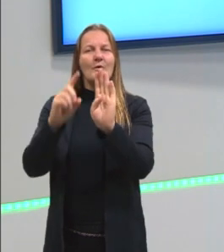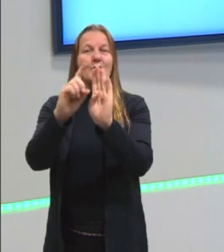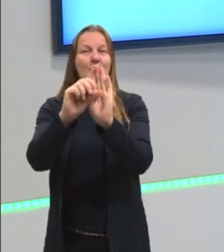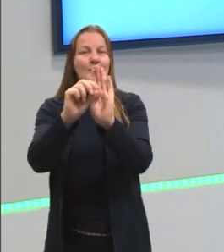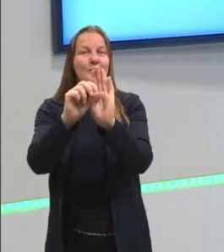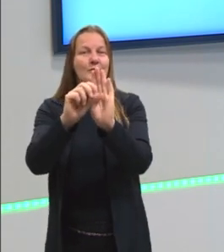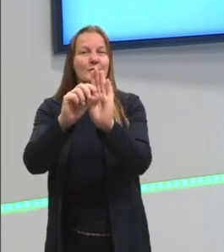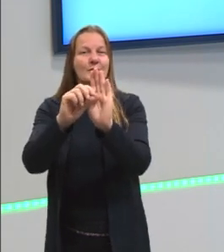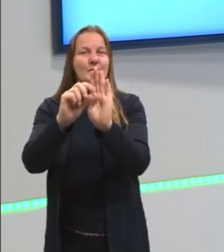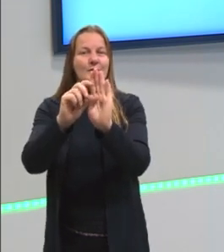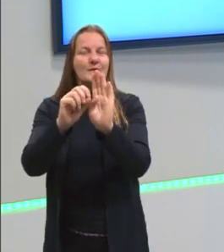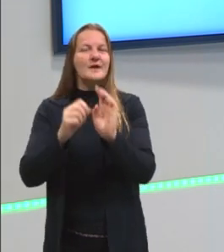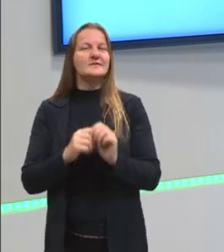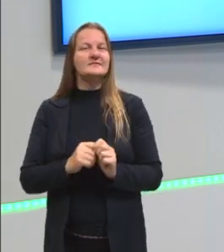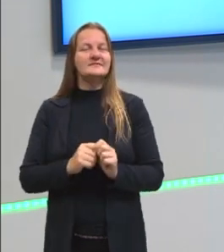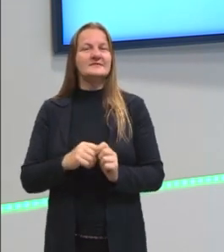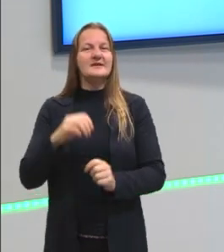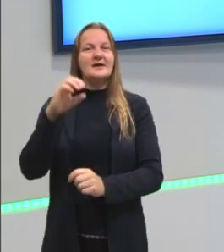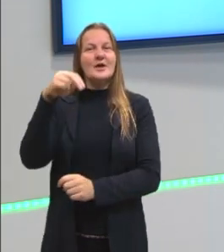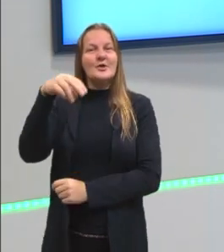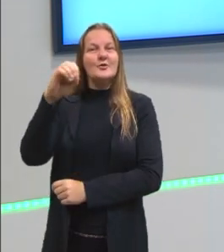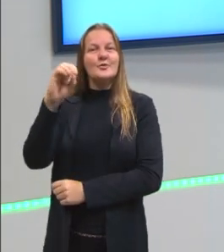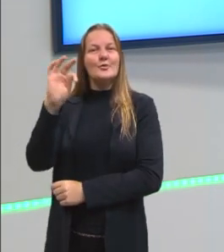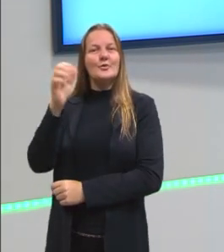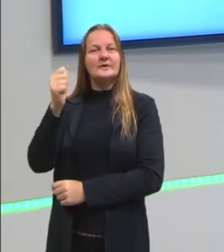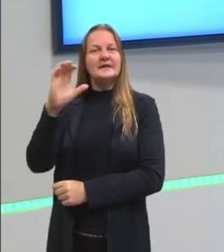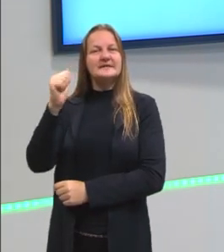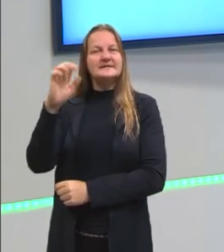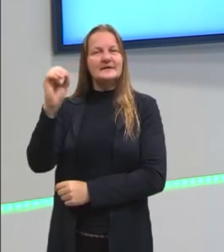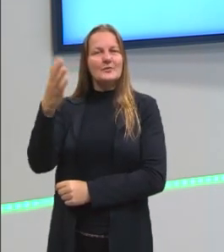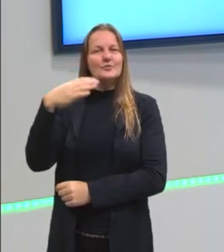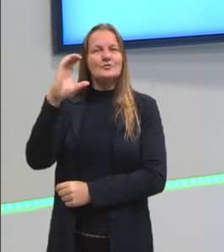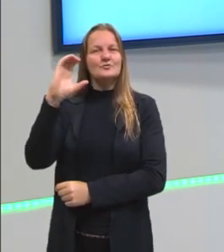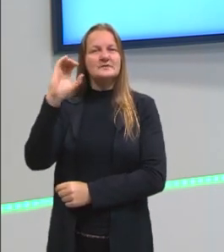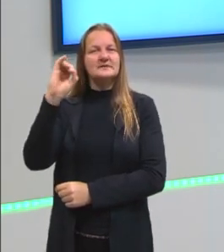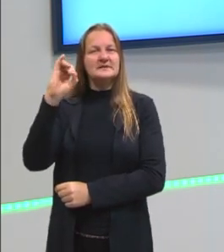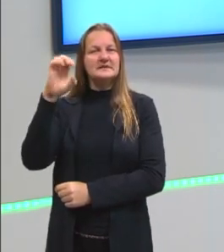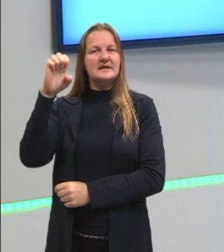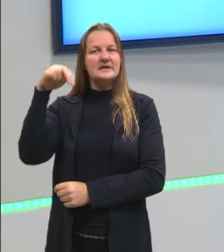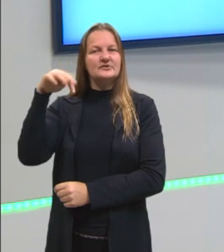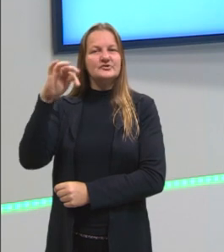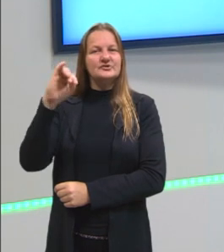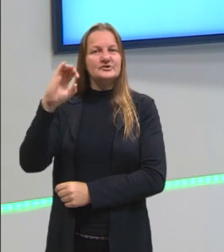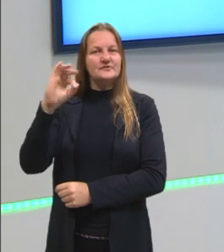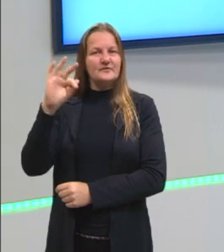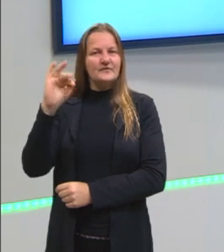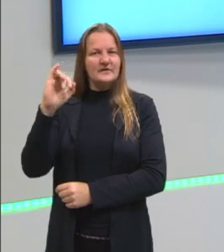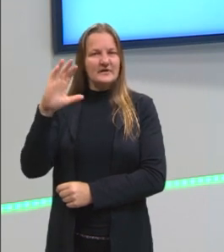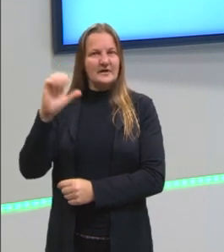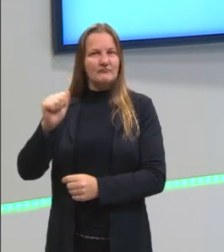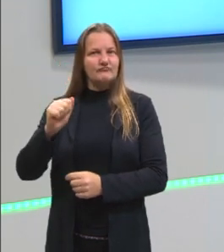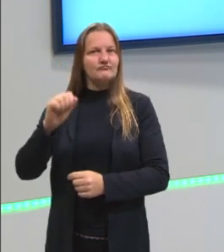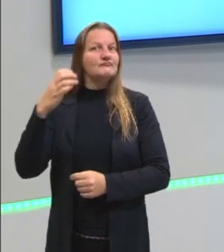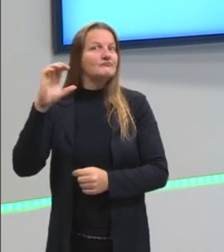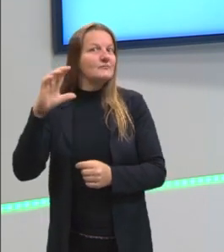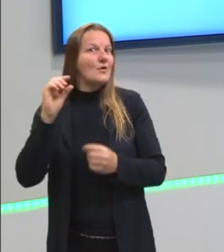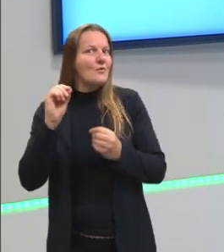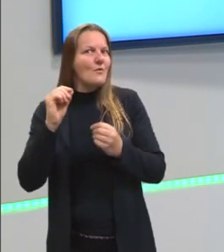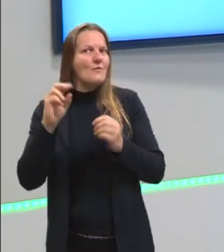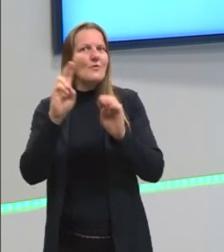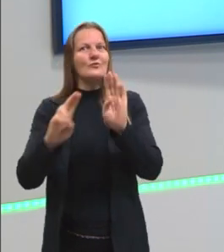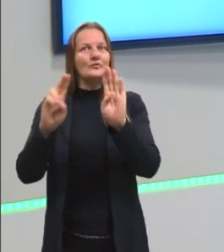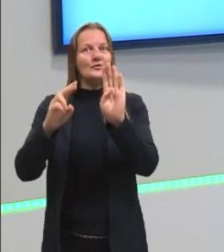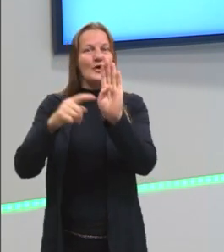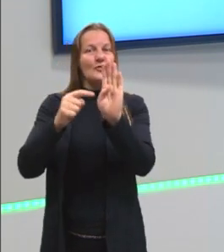Então, esse tema aí nós vamos refletir um pouco em cima da notação científica, o que ela representa, ou como